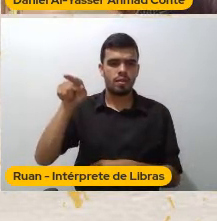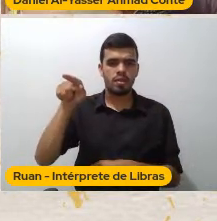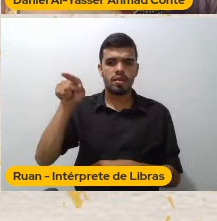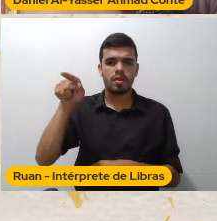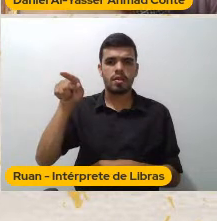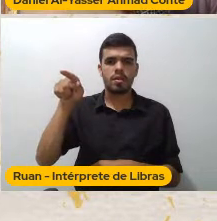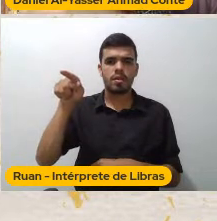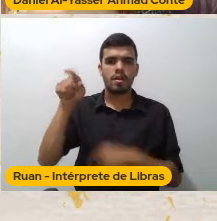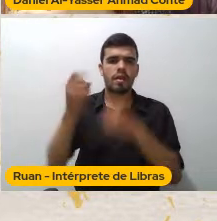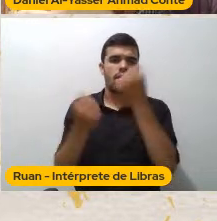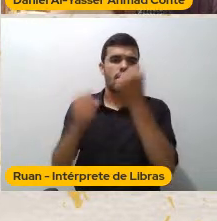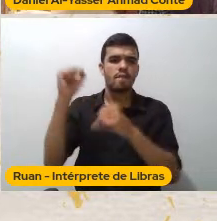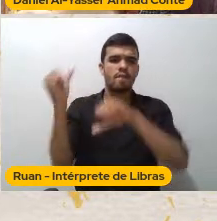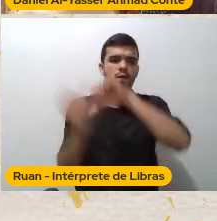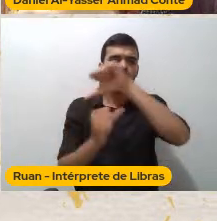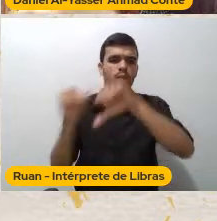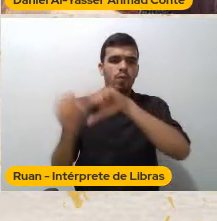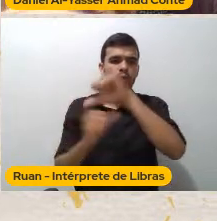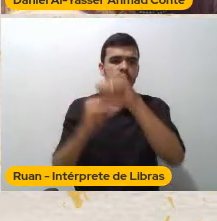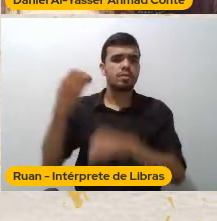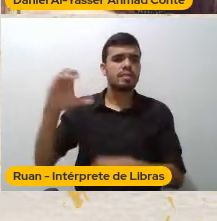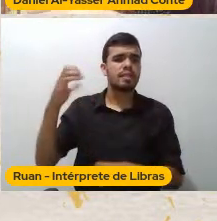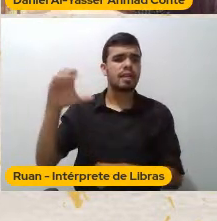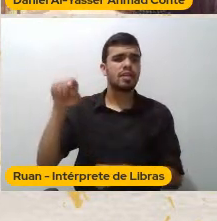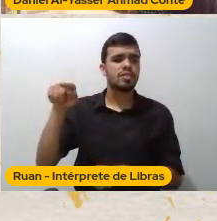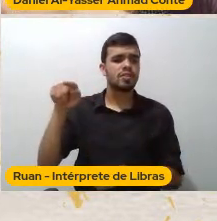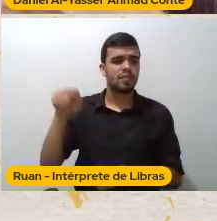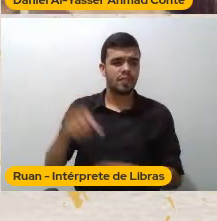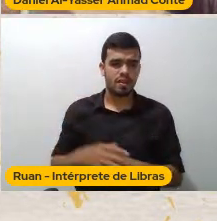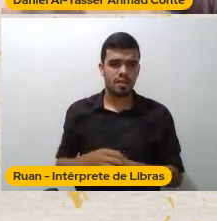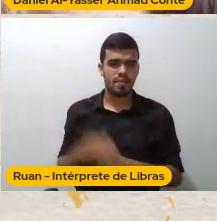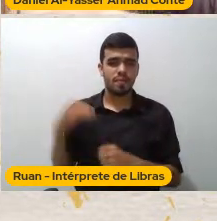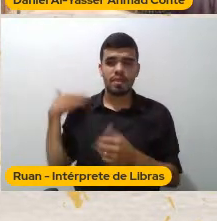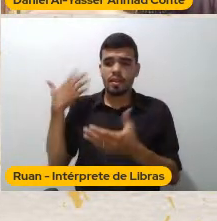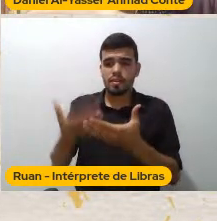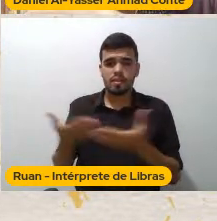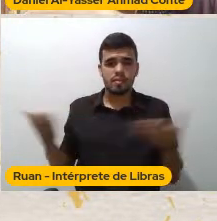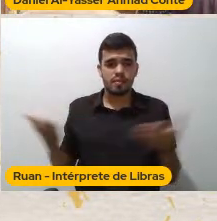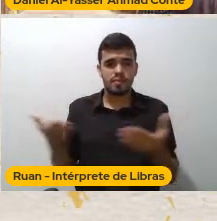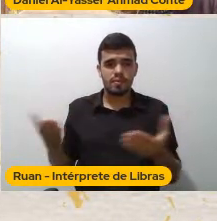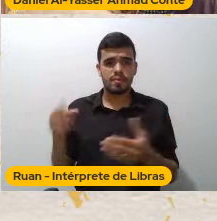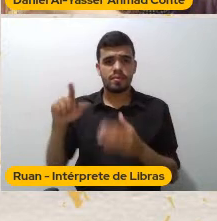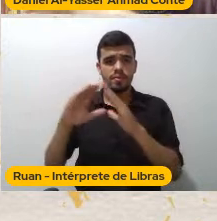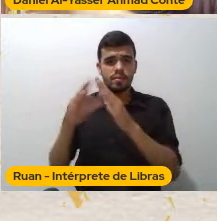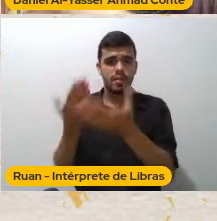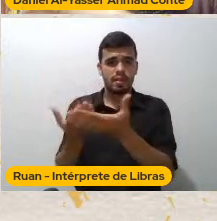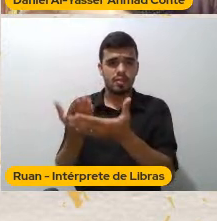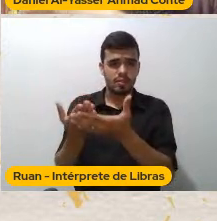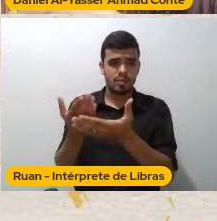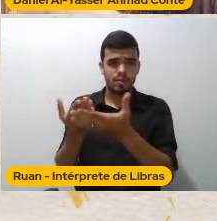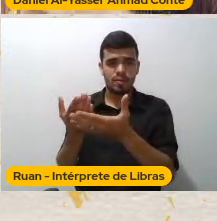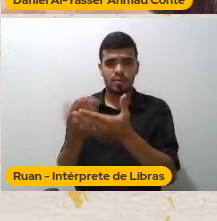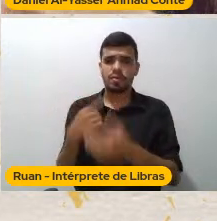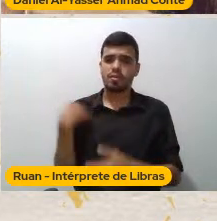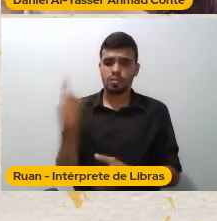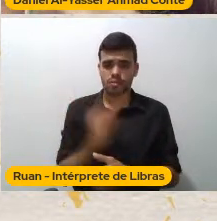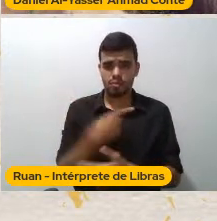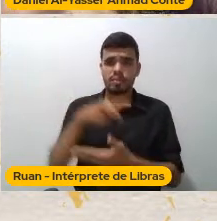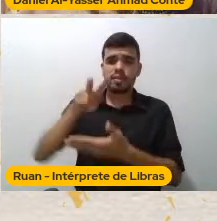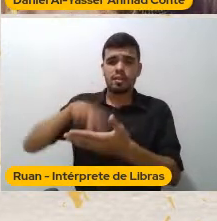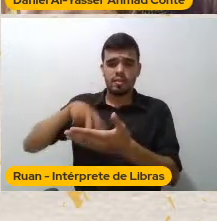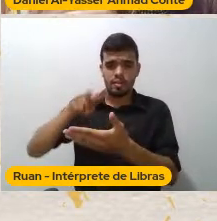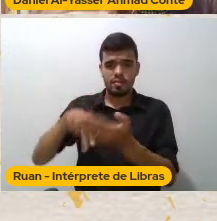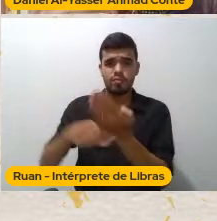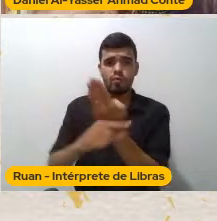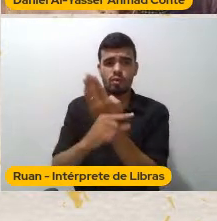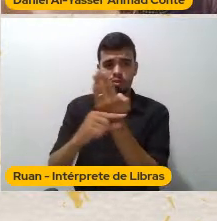bem isso Até hoje Na escola Nós lemos O Curtiço Até hoje Na escola Nós lemos O Bom